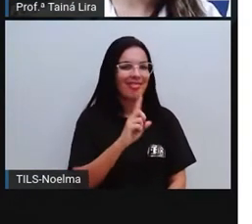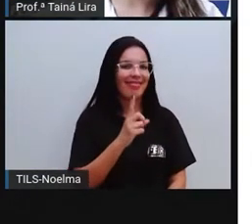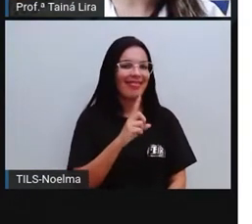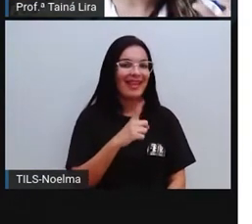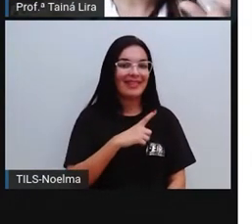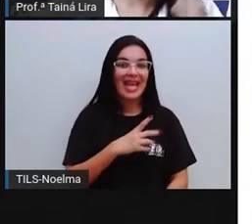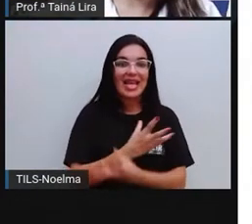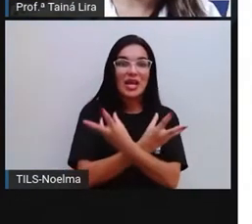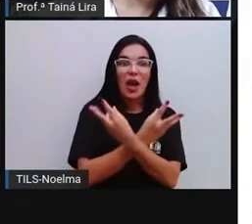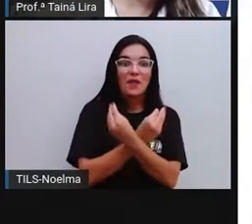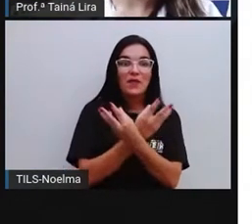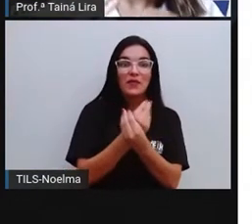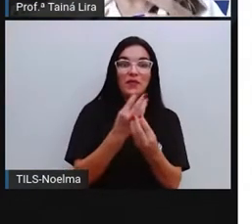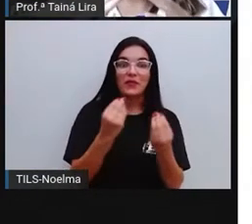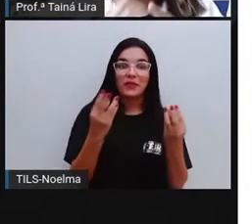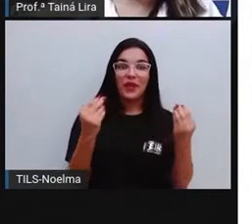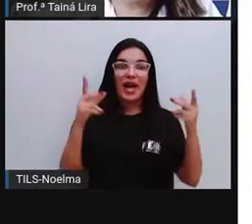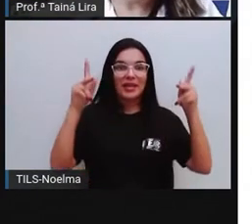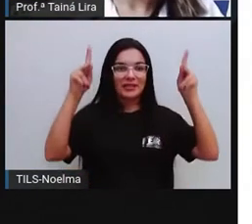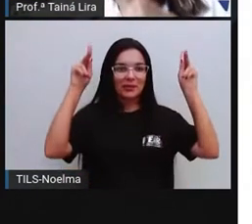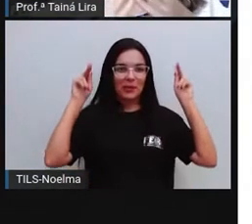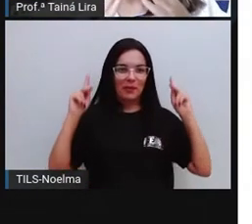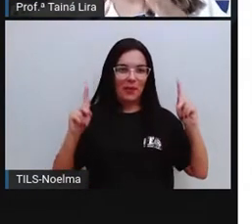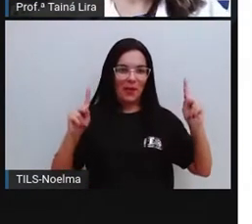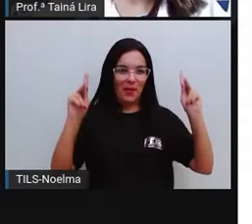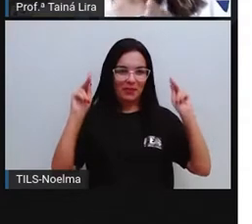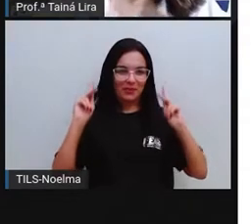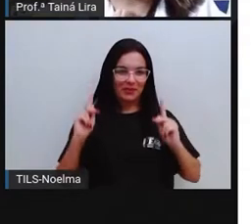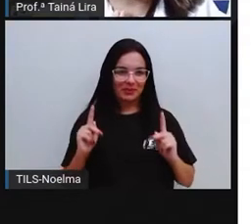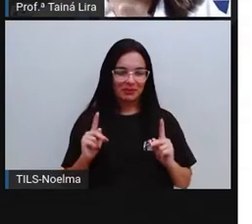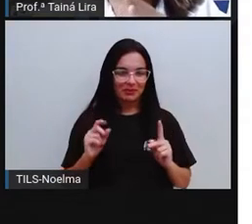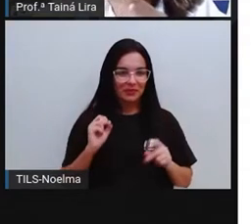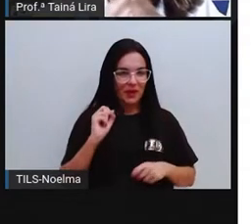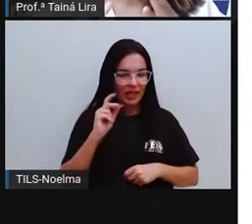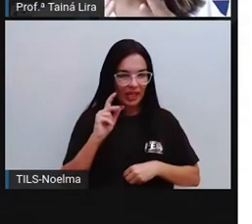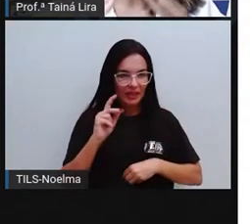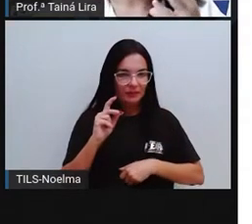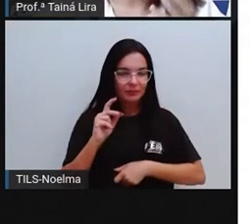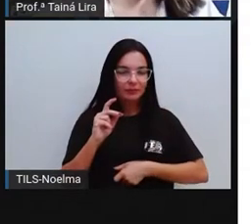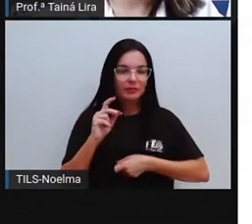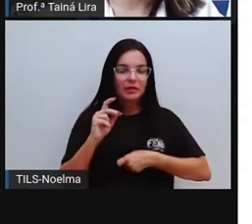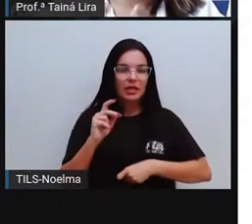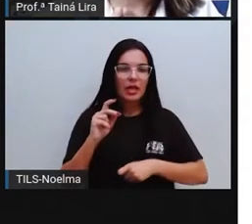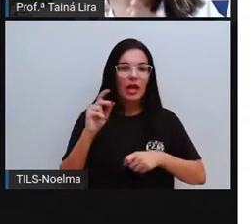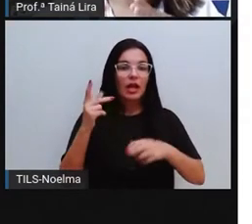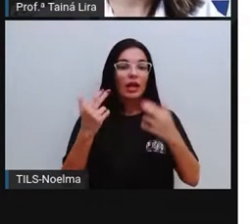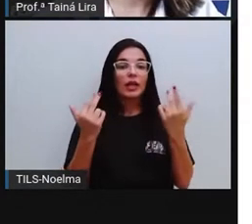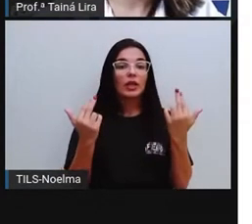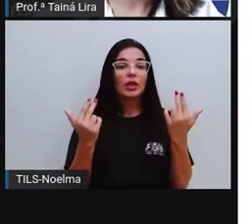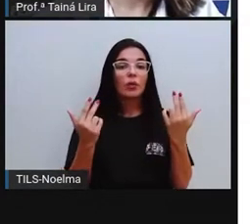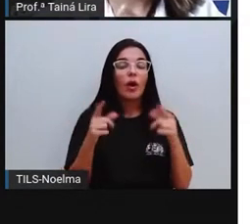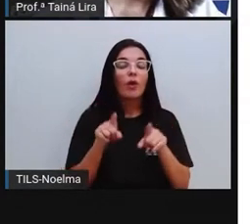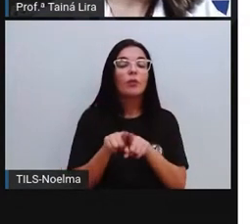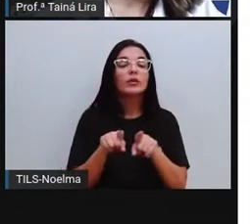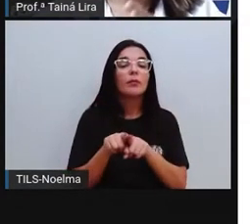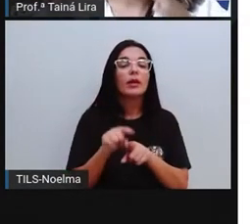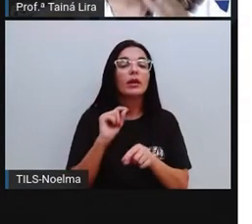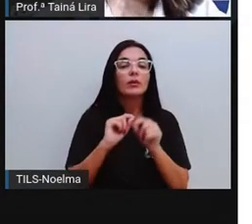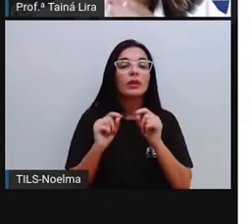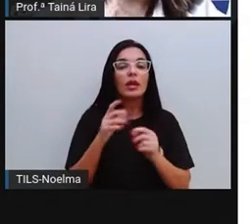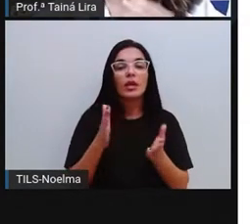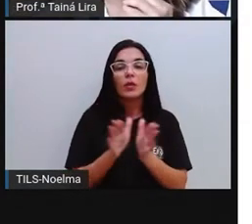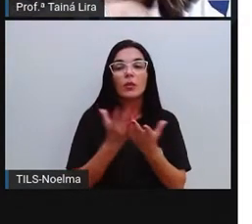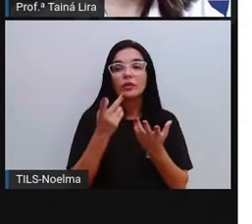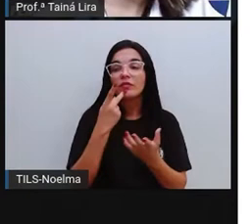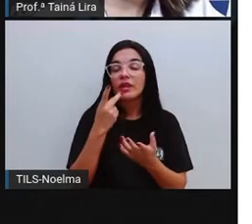vários povos, tá bom? A mesma coisa, a mesma observação lá da aula, quando nós